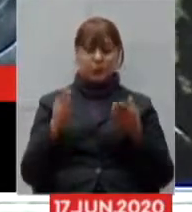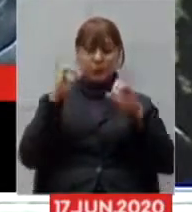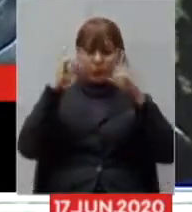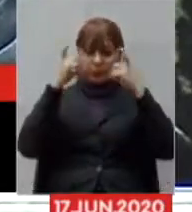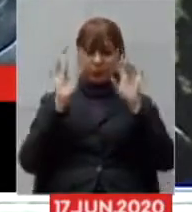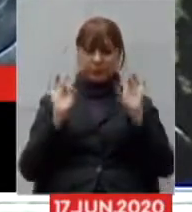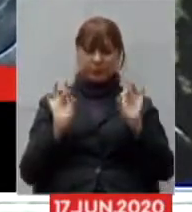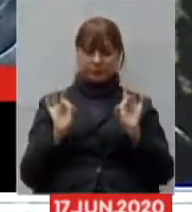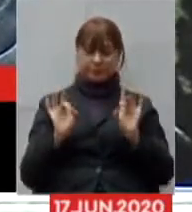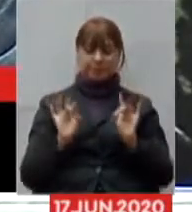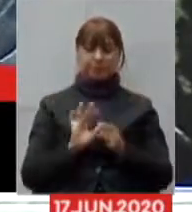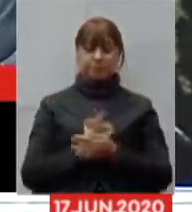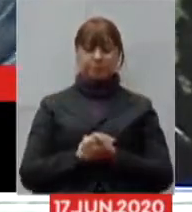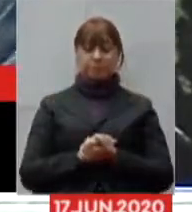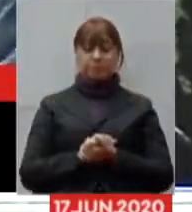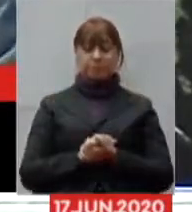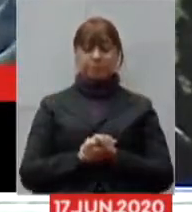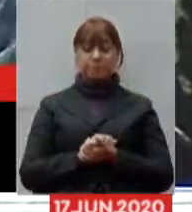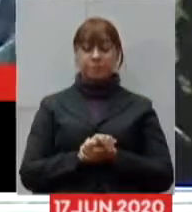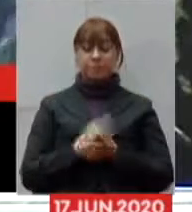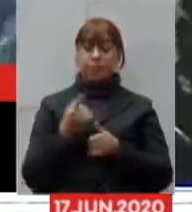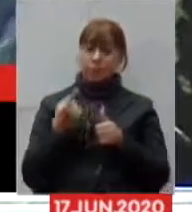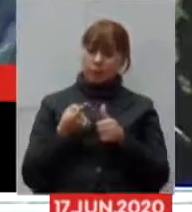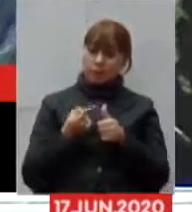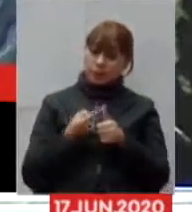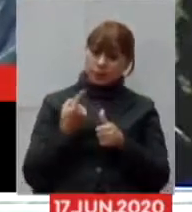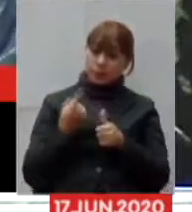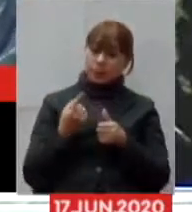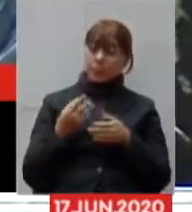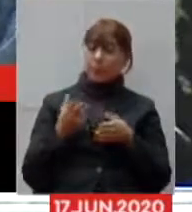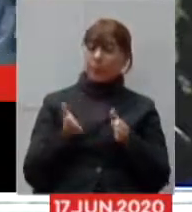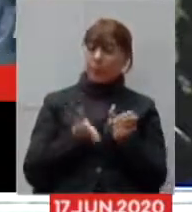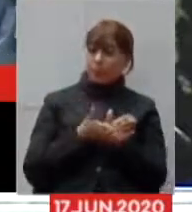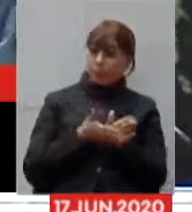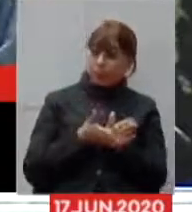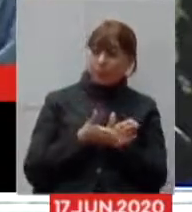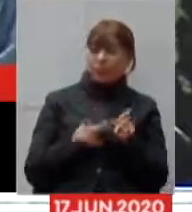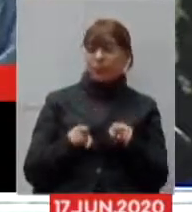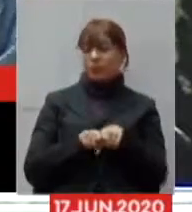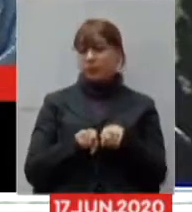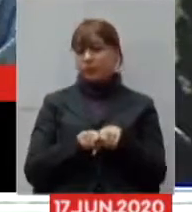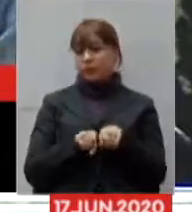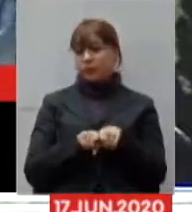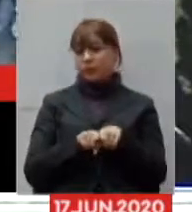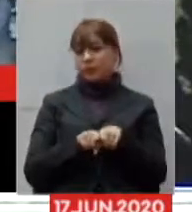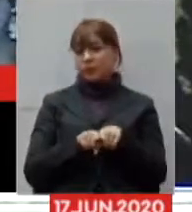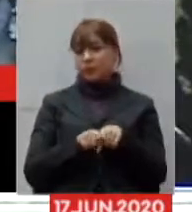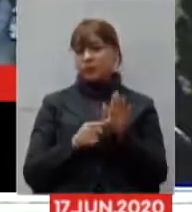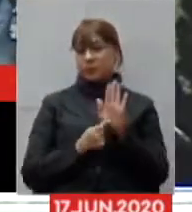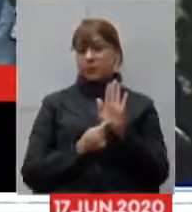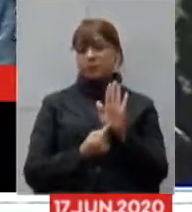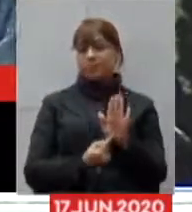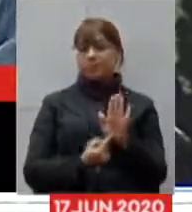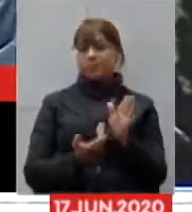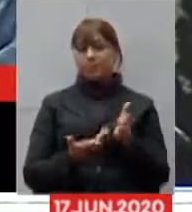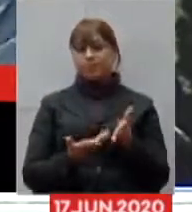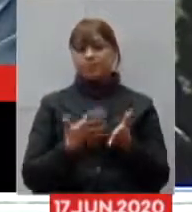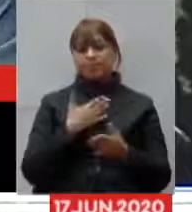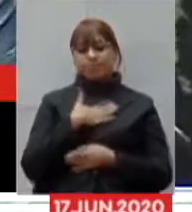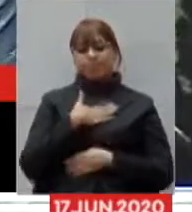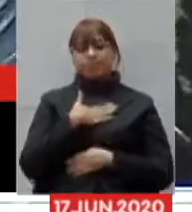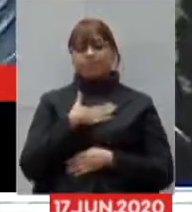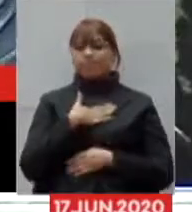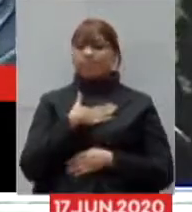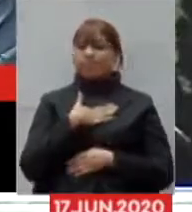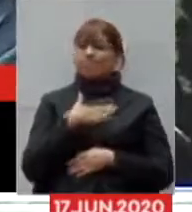primeiro parabenizar e também demonstrar nossa solidariedade a